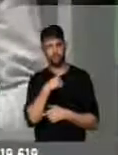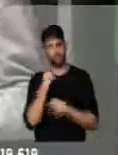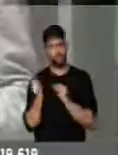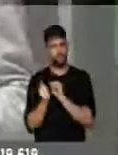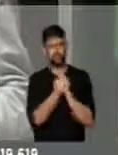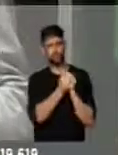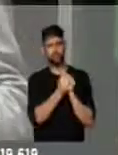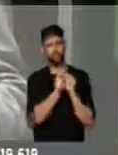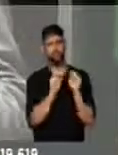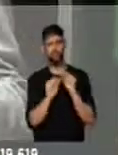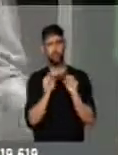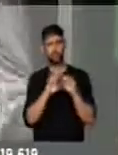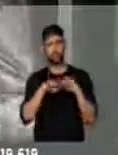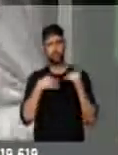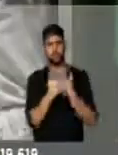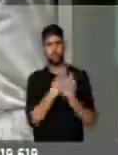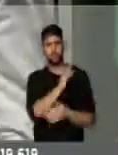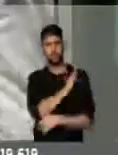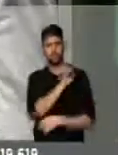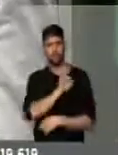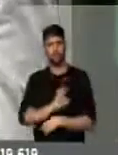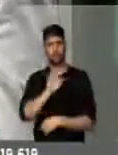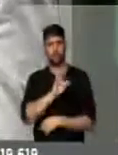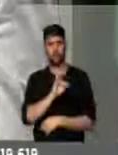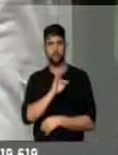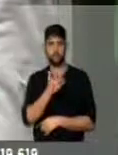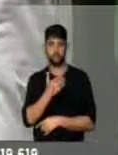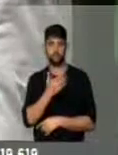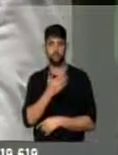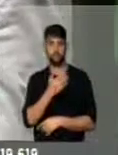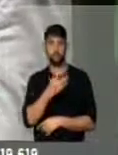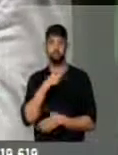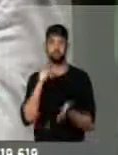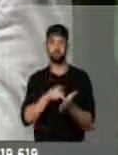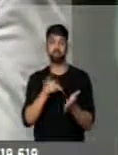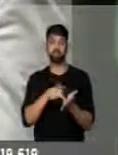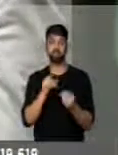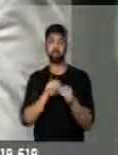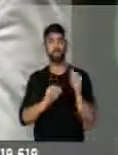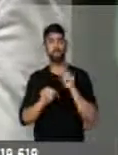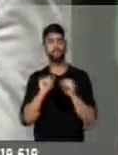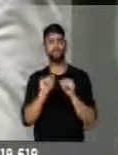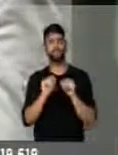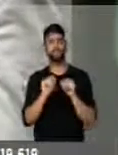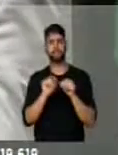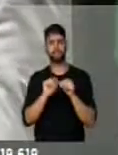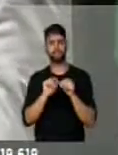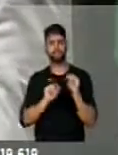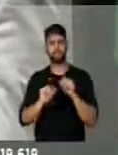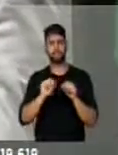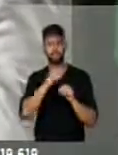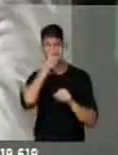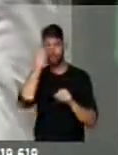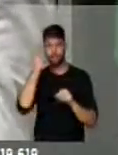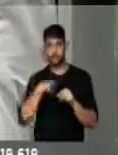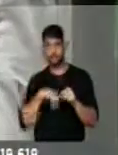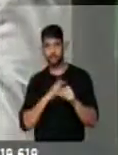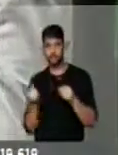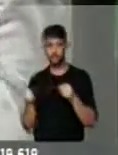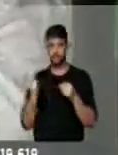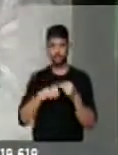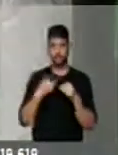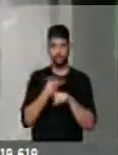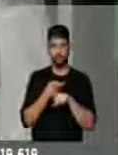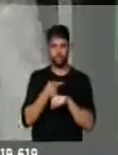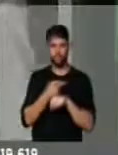a Escola Técnica Federal, é exatamente fazer com que os que estão voltando em